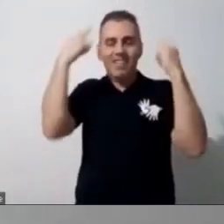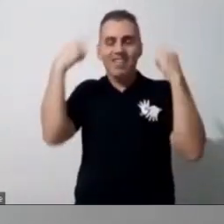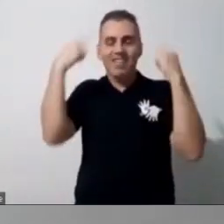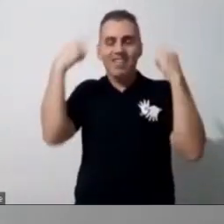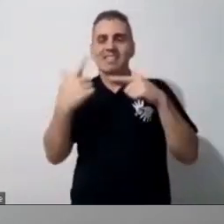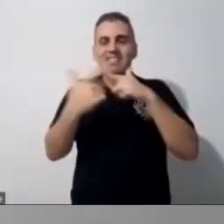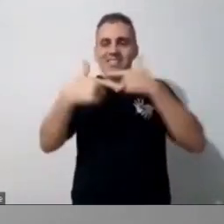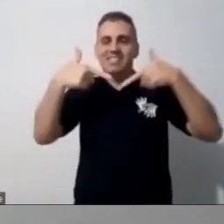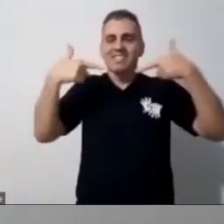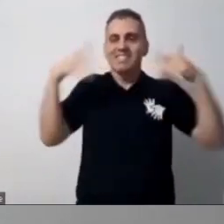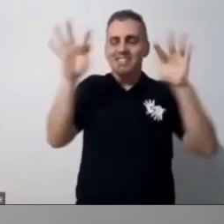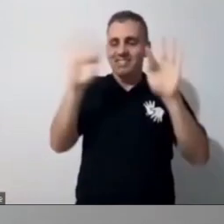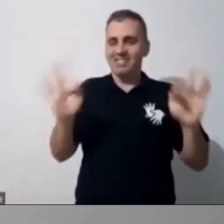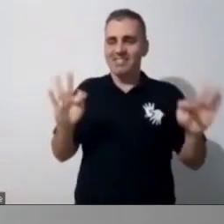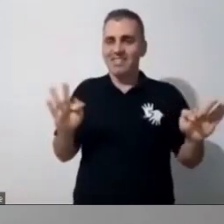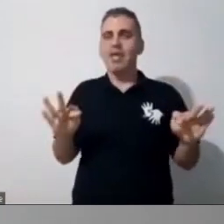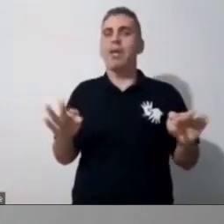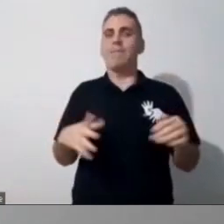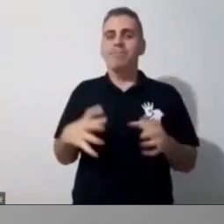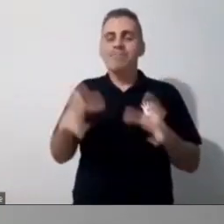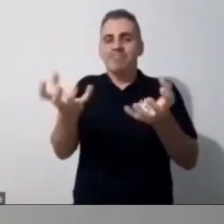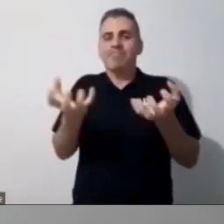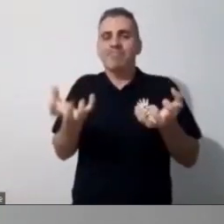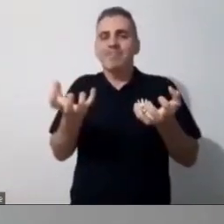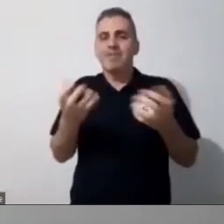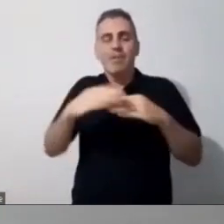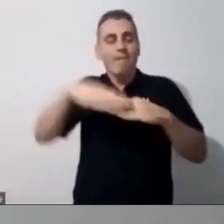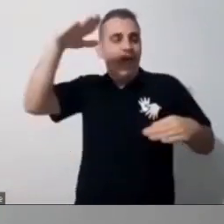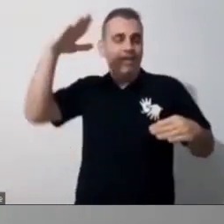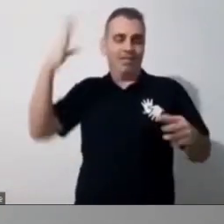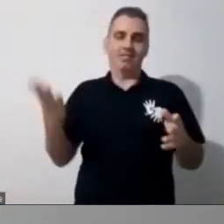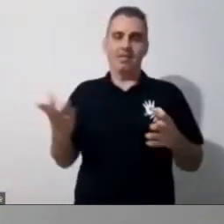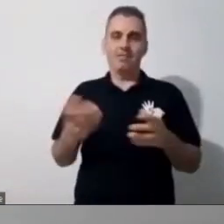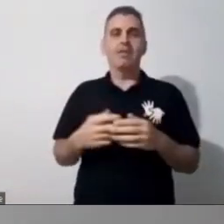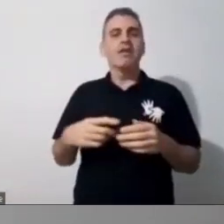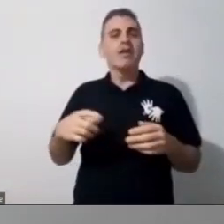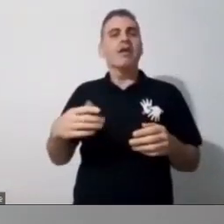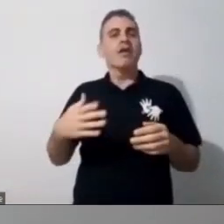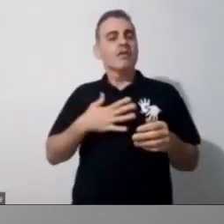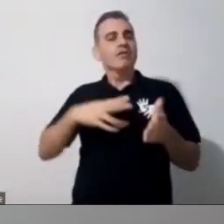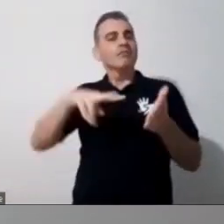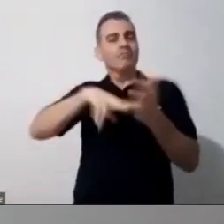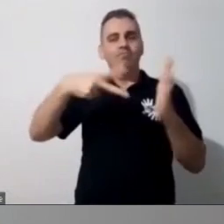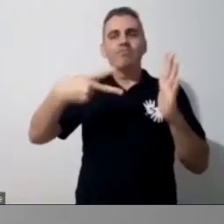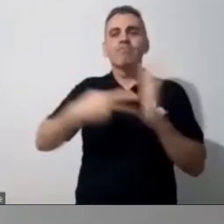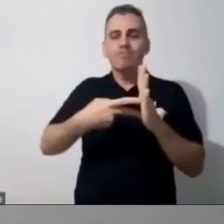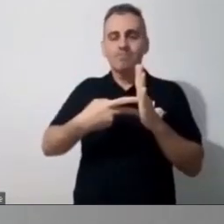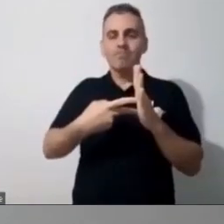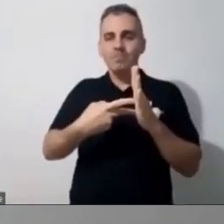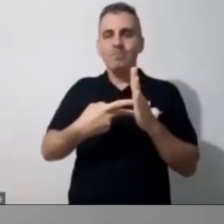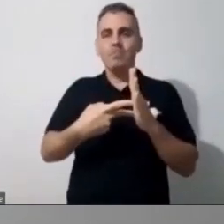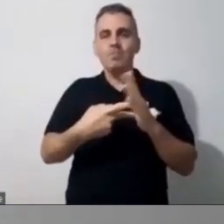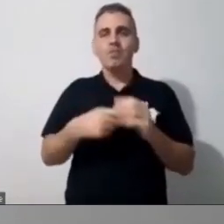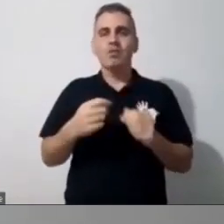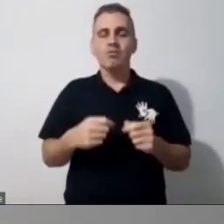querendo mais, né, isso é tão significativo para mim e essa palavra, assim, que ela usou, que